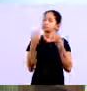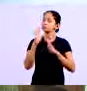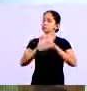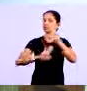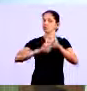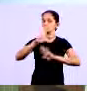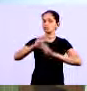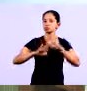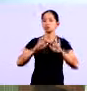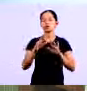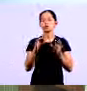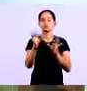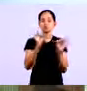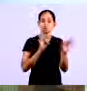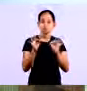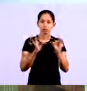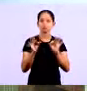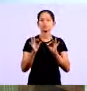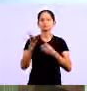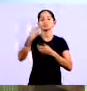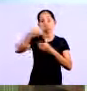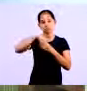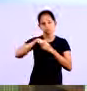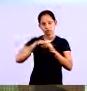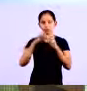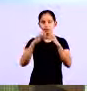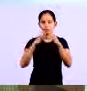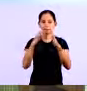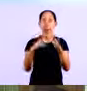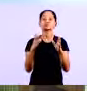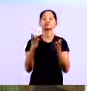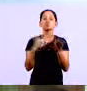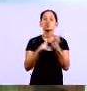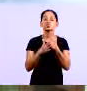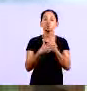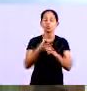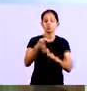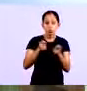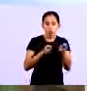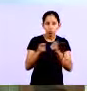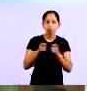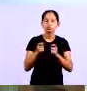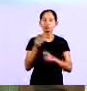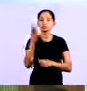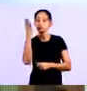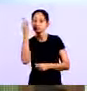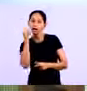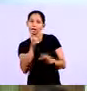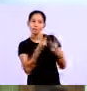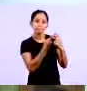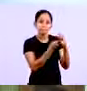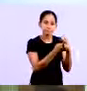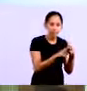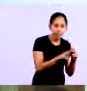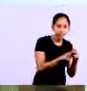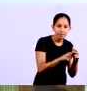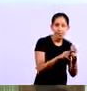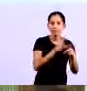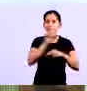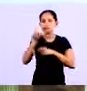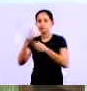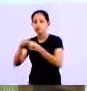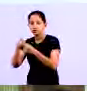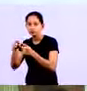você direcione a sua organização como nós falamos no início da aula os controles servem pra isso eles servem de ajuste dentro da organização pra você controlar tudo que você está